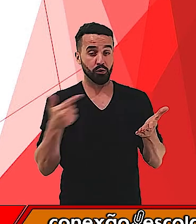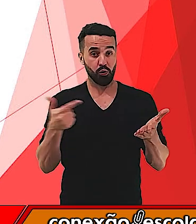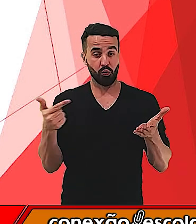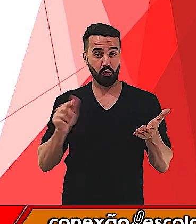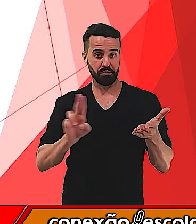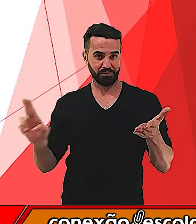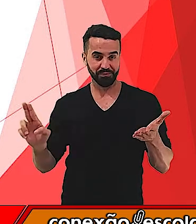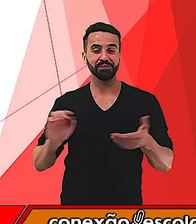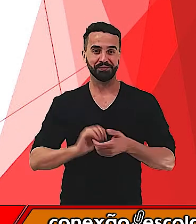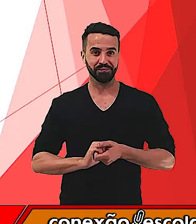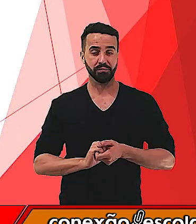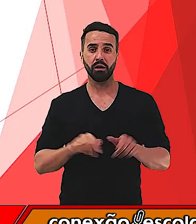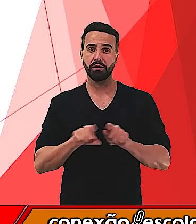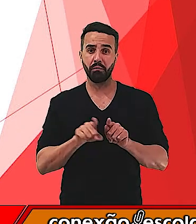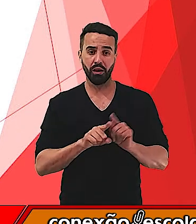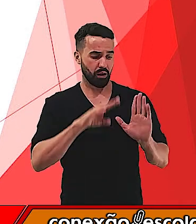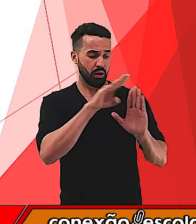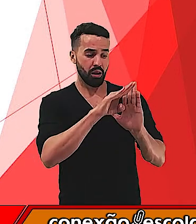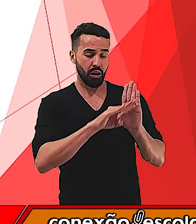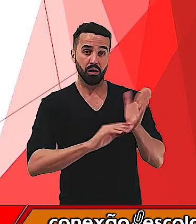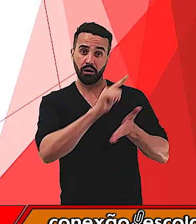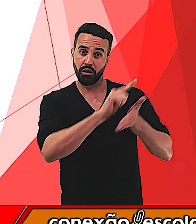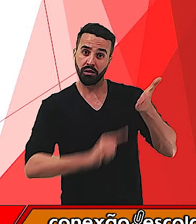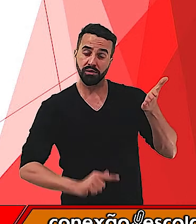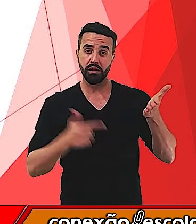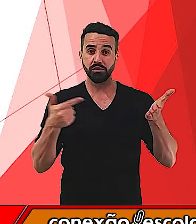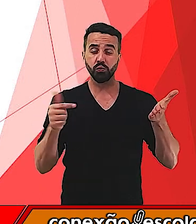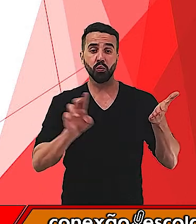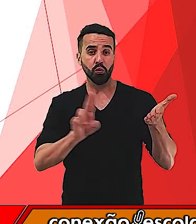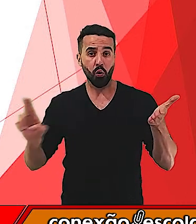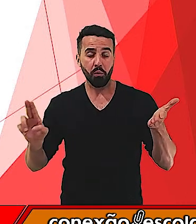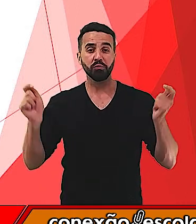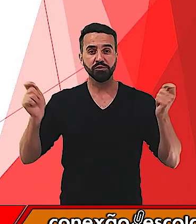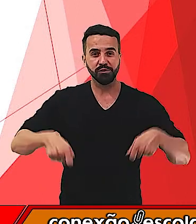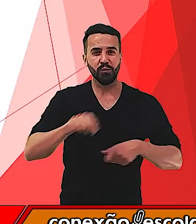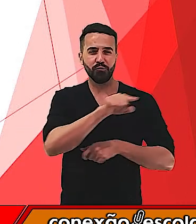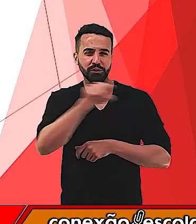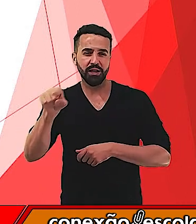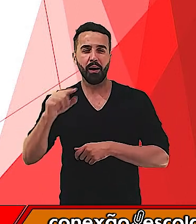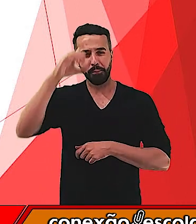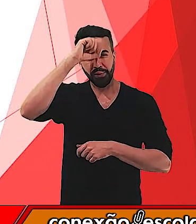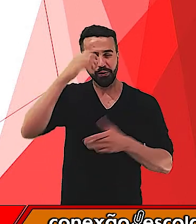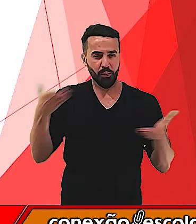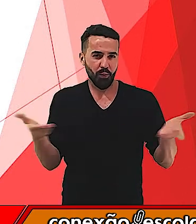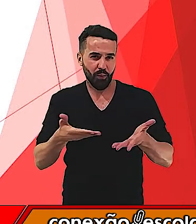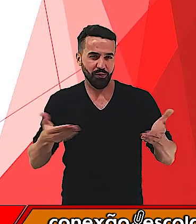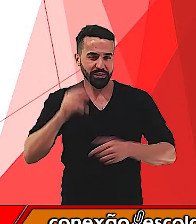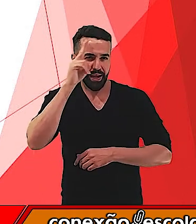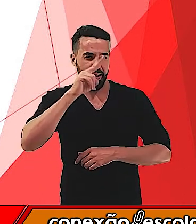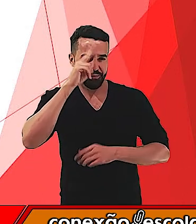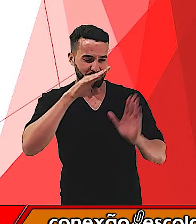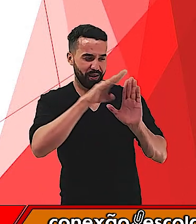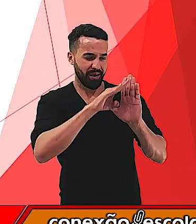Que tal criar uma lista de sobrenomes? Escreva como você conseguir os sobrenomes que você já aprendeu hoje. Lembra lá do nosso banco